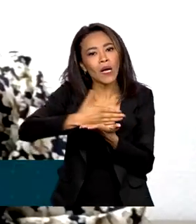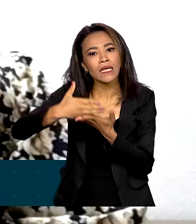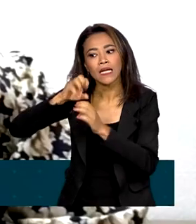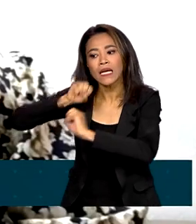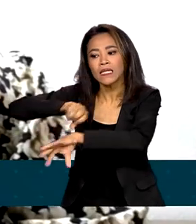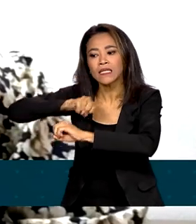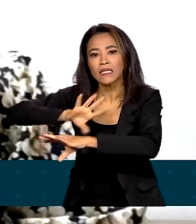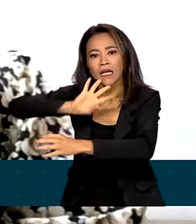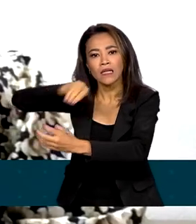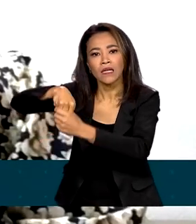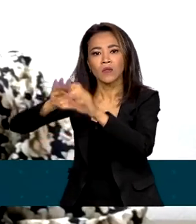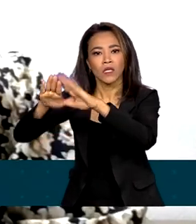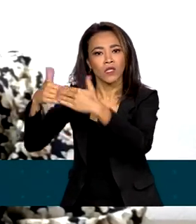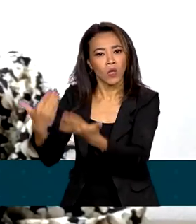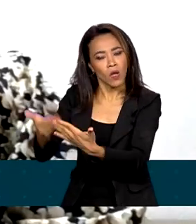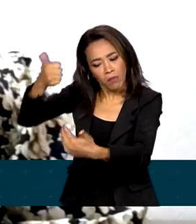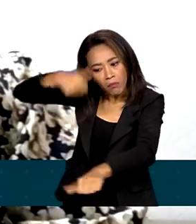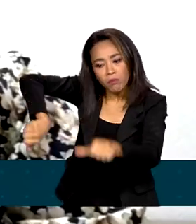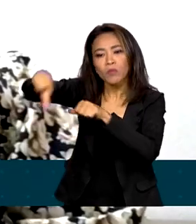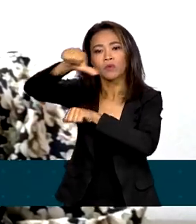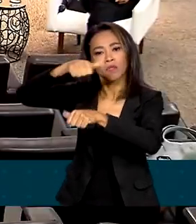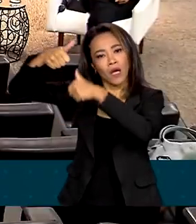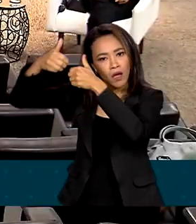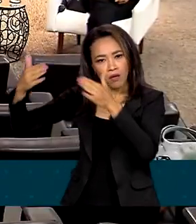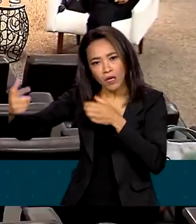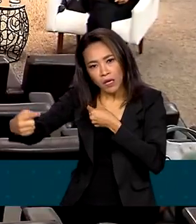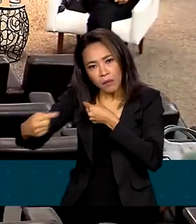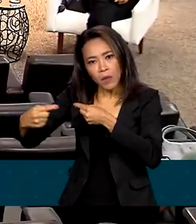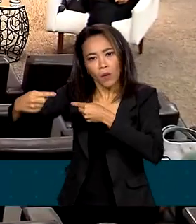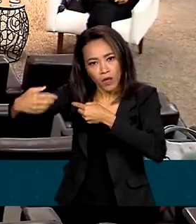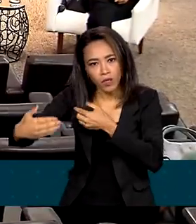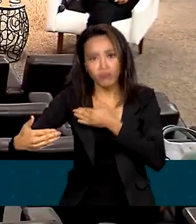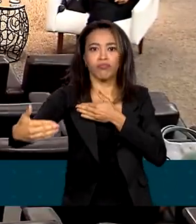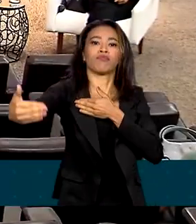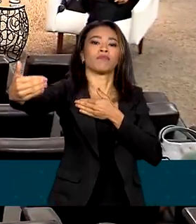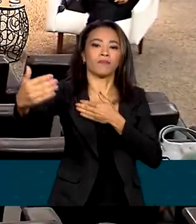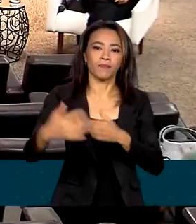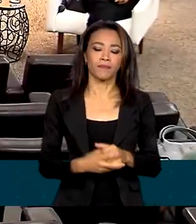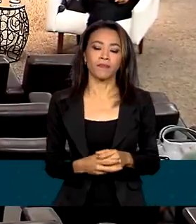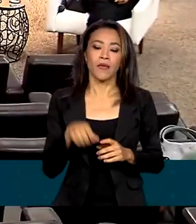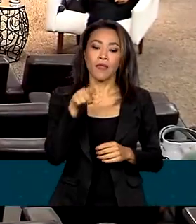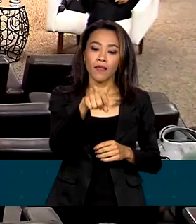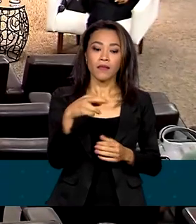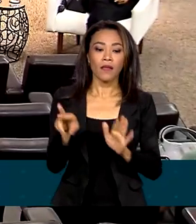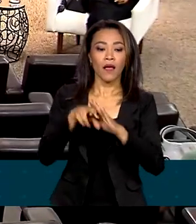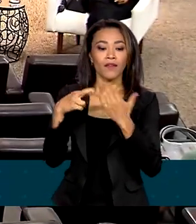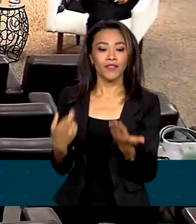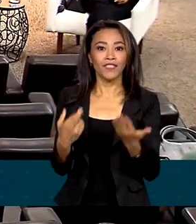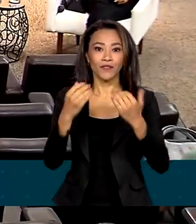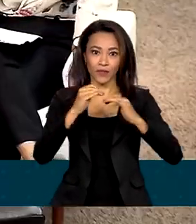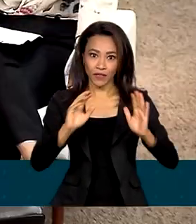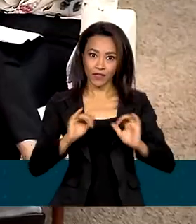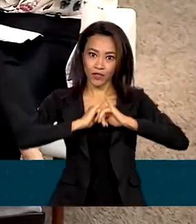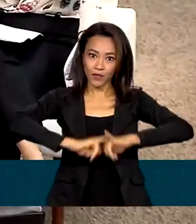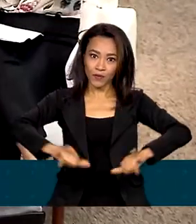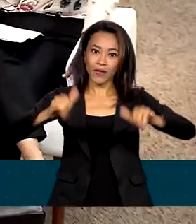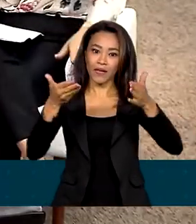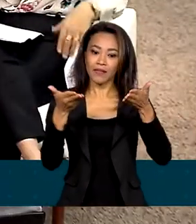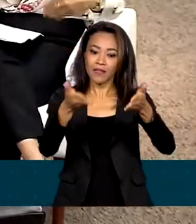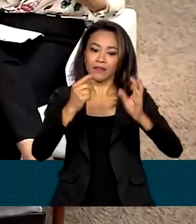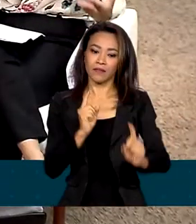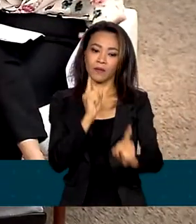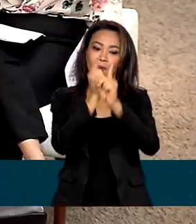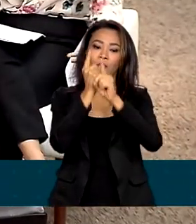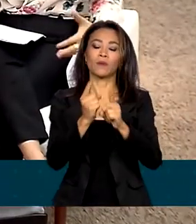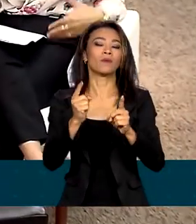para ser modificada em médio e longo prazo. O lançamento da revista aconteceu durante o evento Elas Acessam, no Palácio